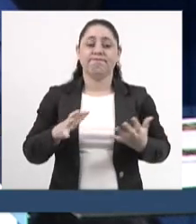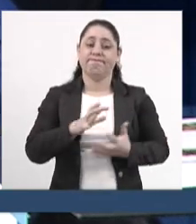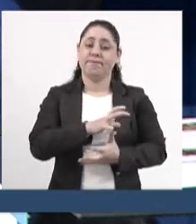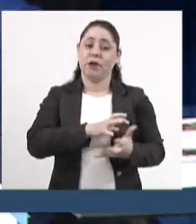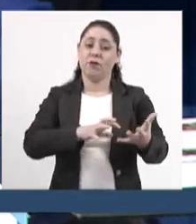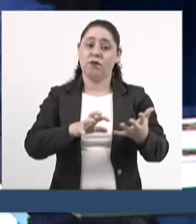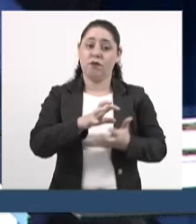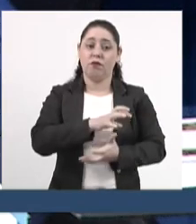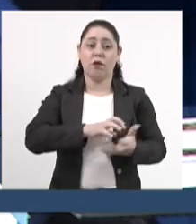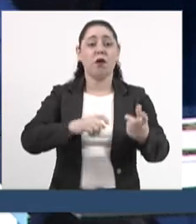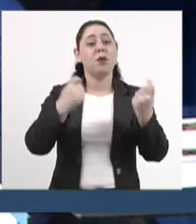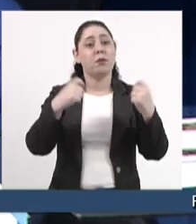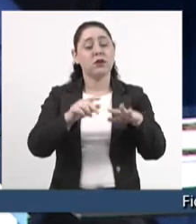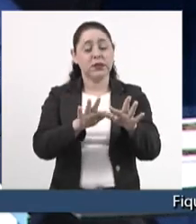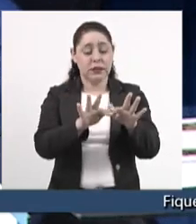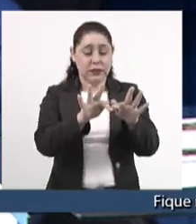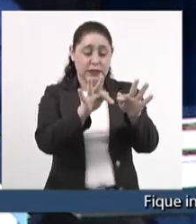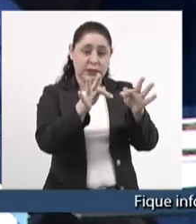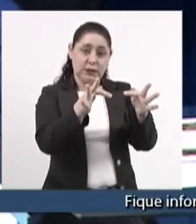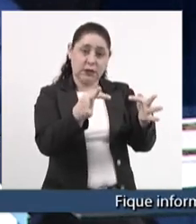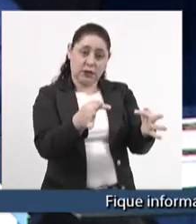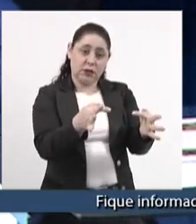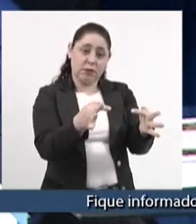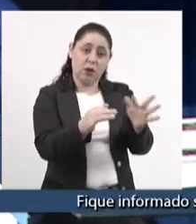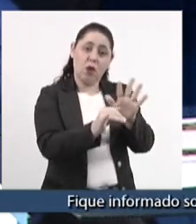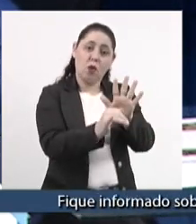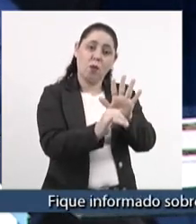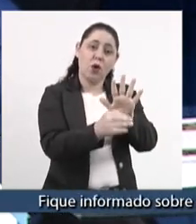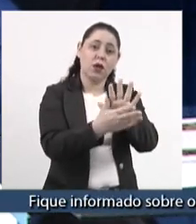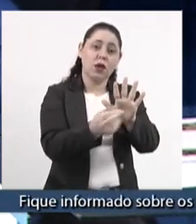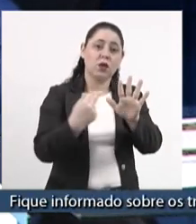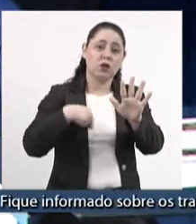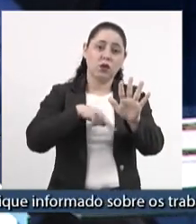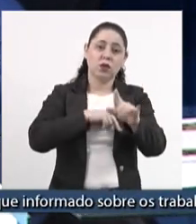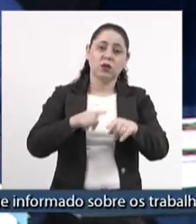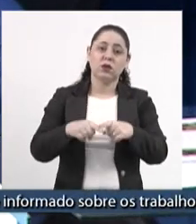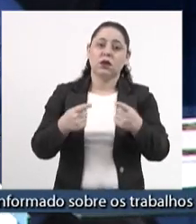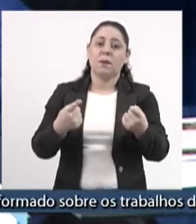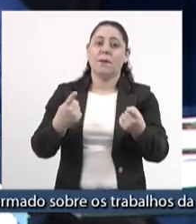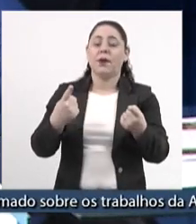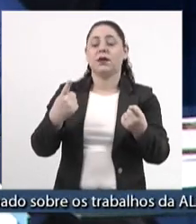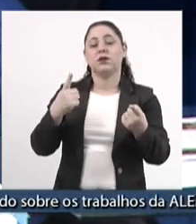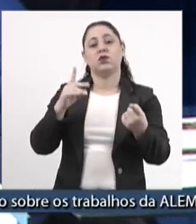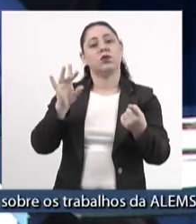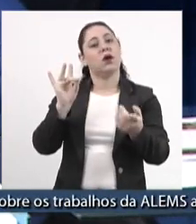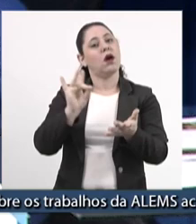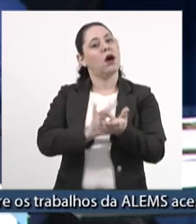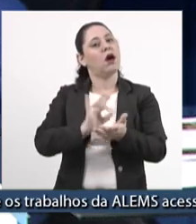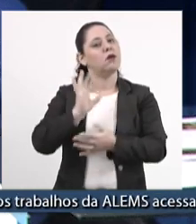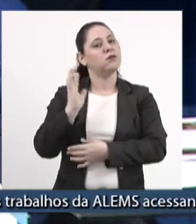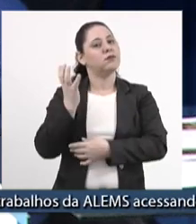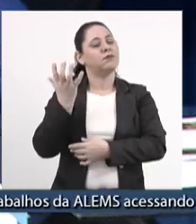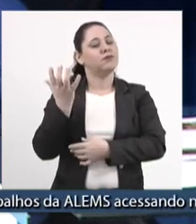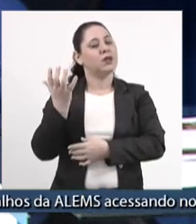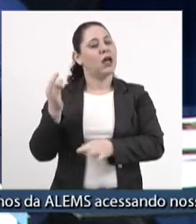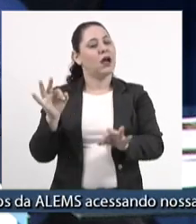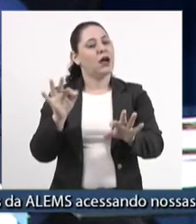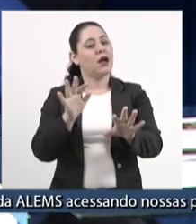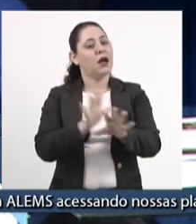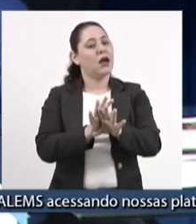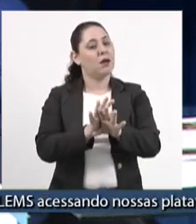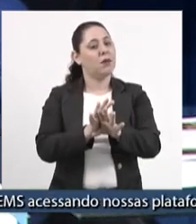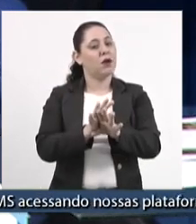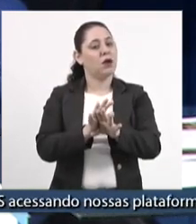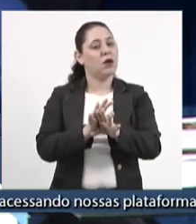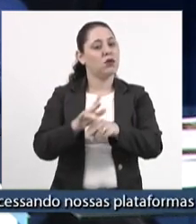necessária para simplificar o modelo que a gente tem. Mas, de fato, o que está acontecendo é acabando com a nossa